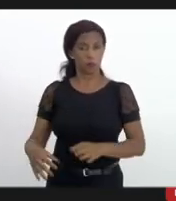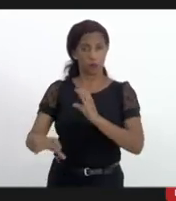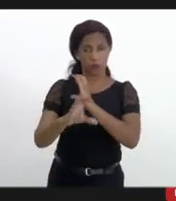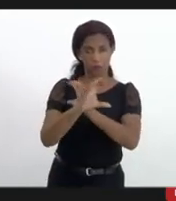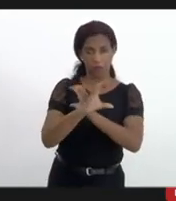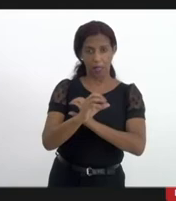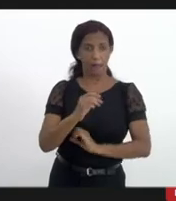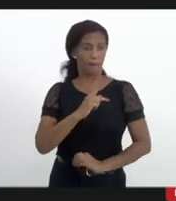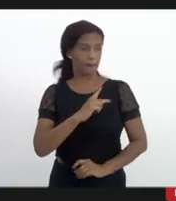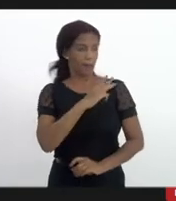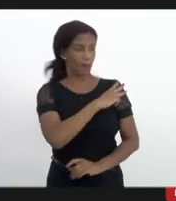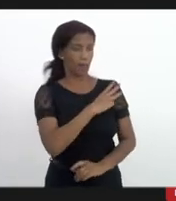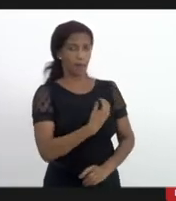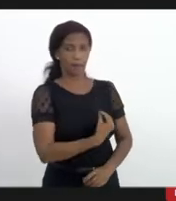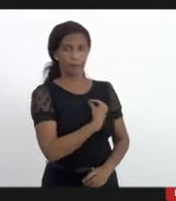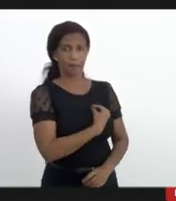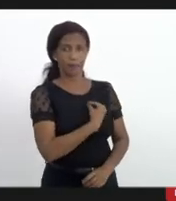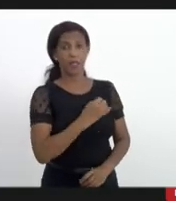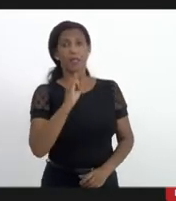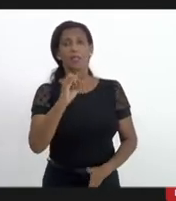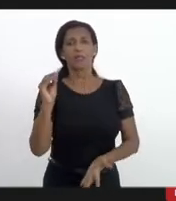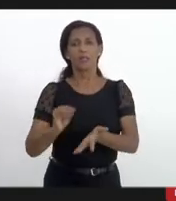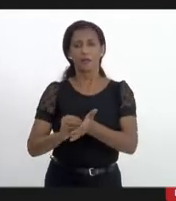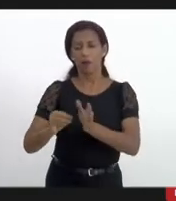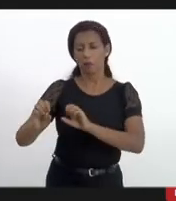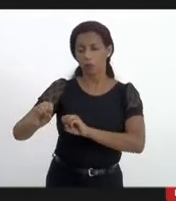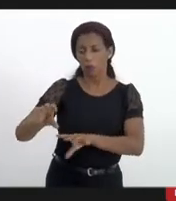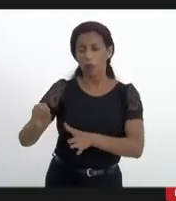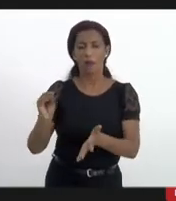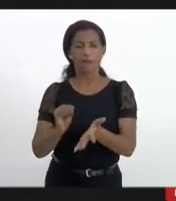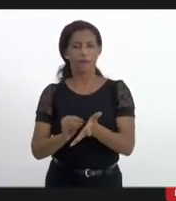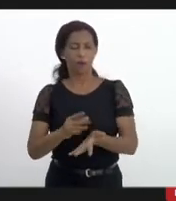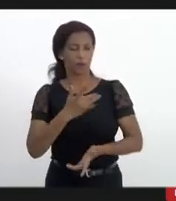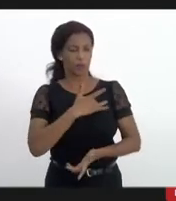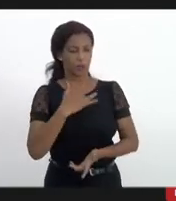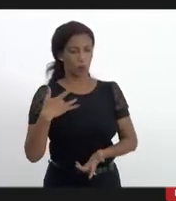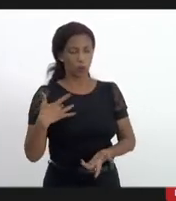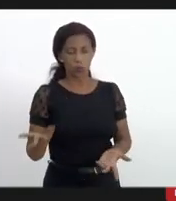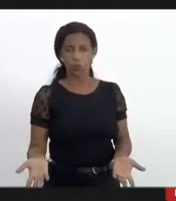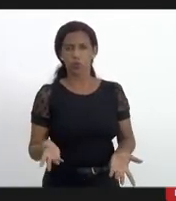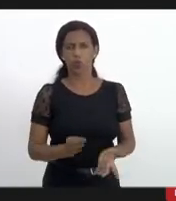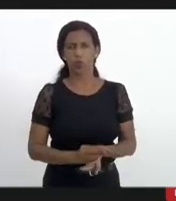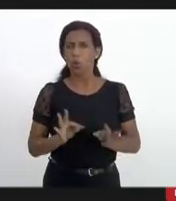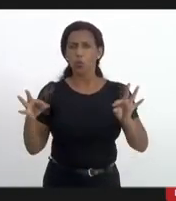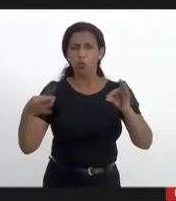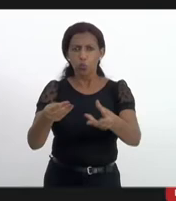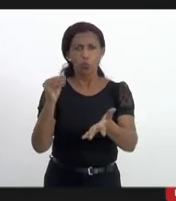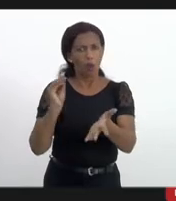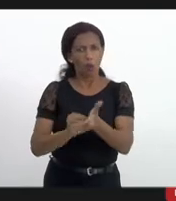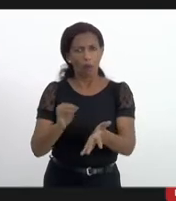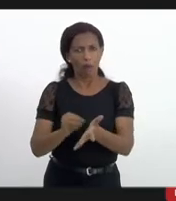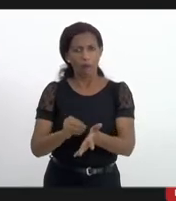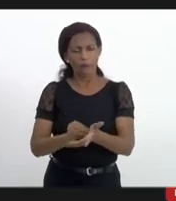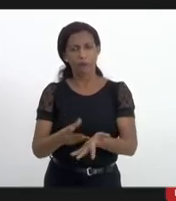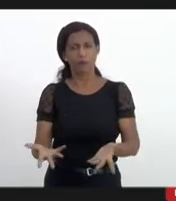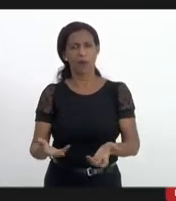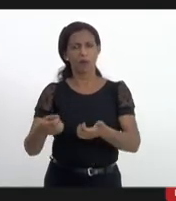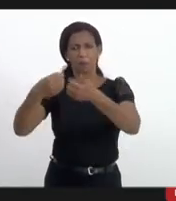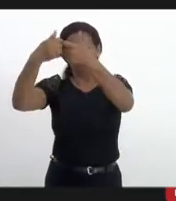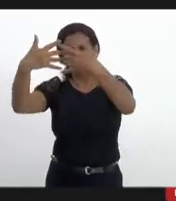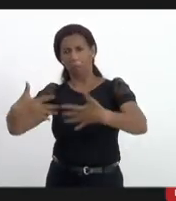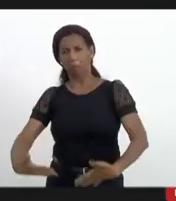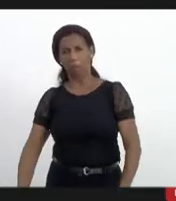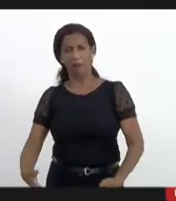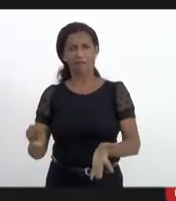Secretaria de Polícia Militar estar presente se falta educação se falta saúde se falta tudo que falta na verdade deságua